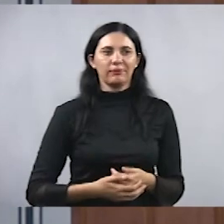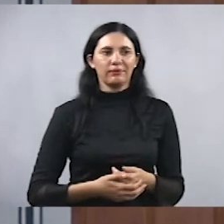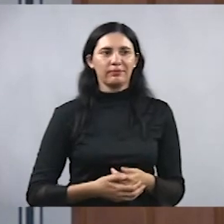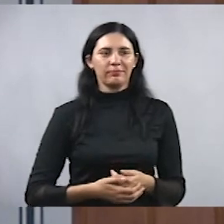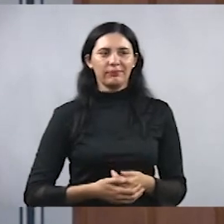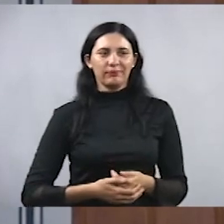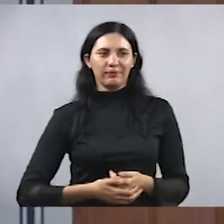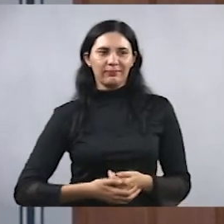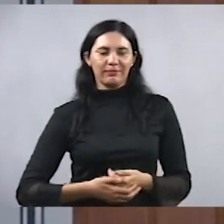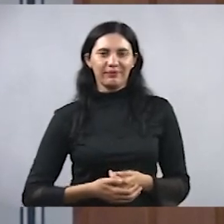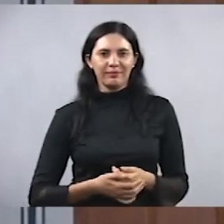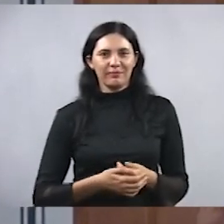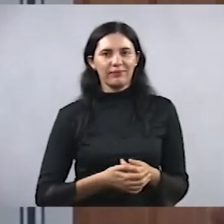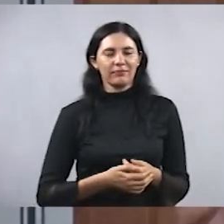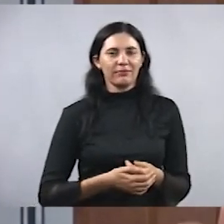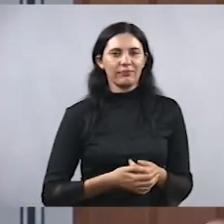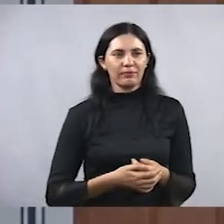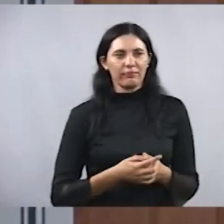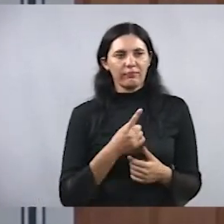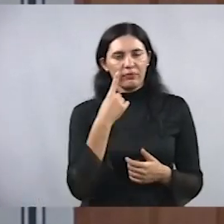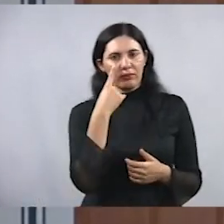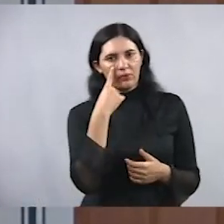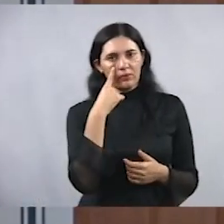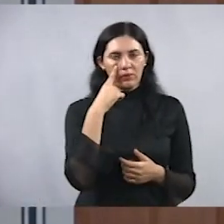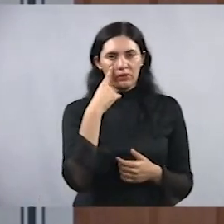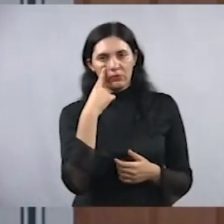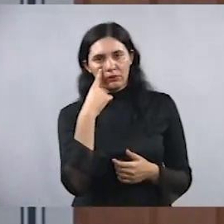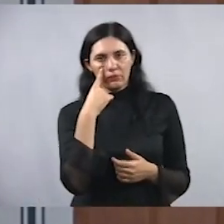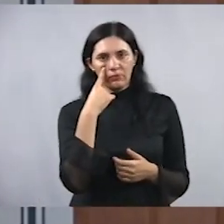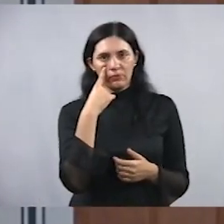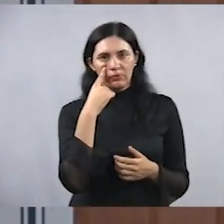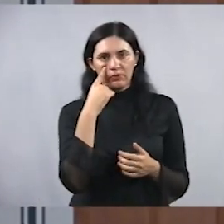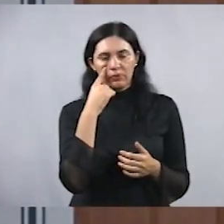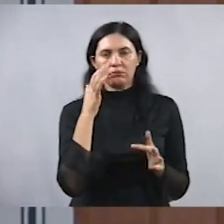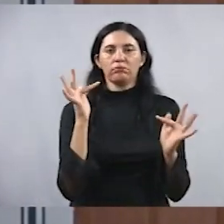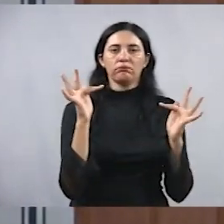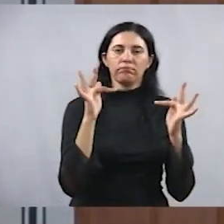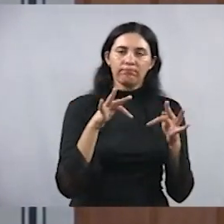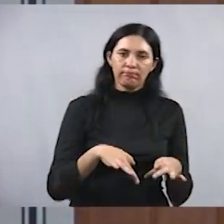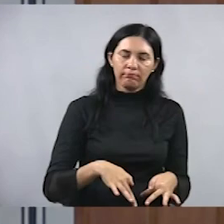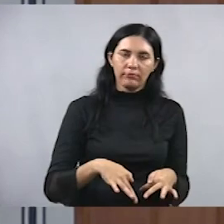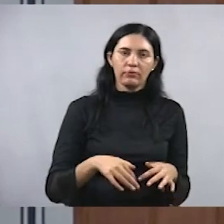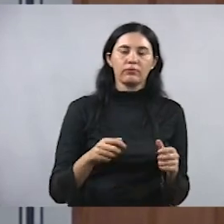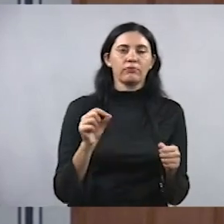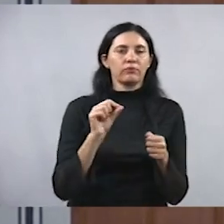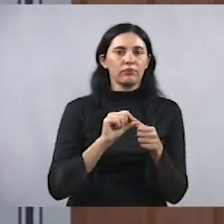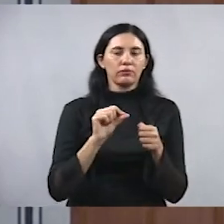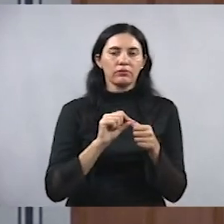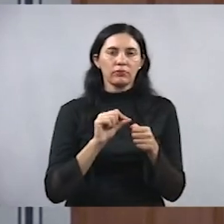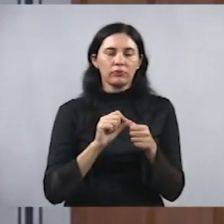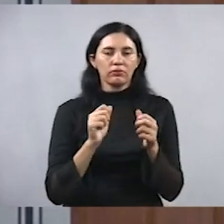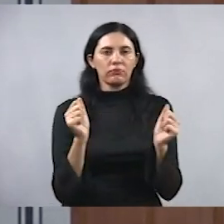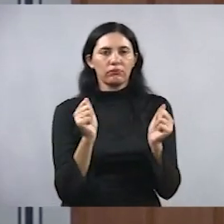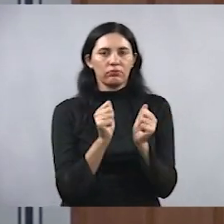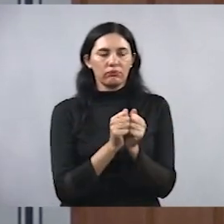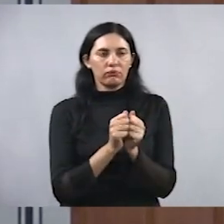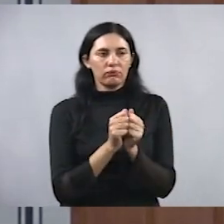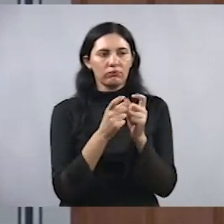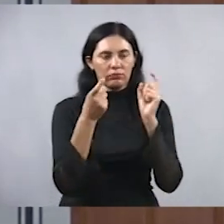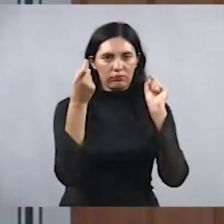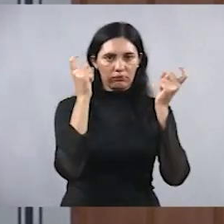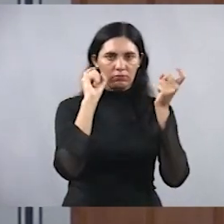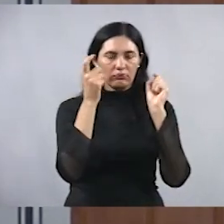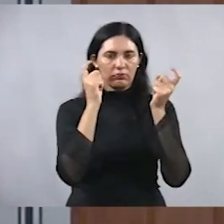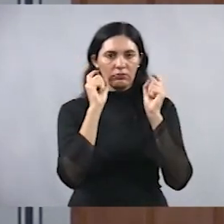dúvida, que a gente faça uma reunião com o secretário e a gente tenha a possibilidade de